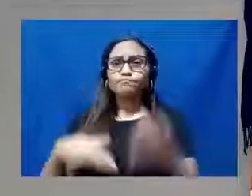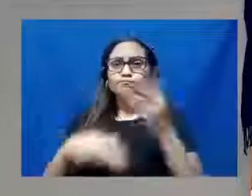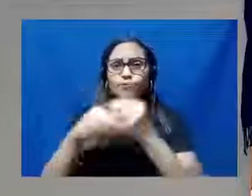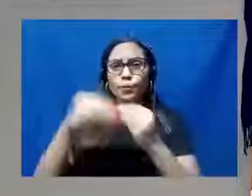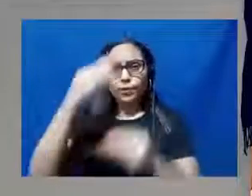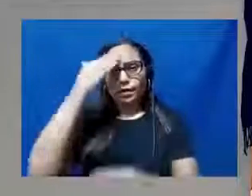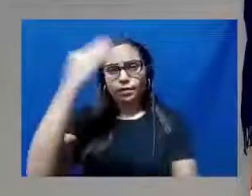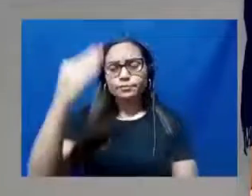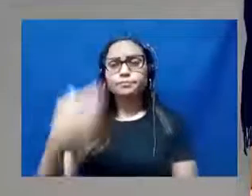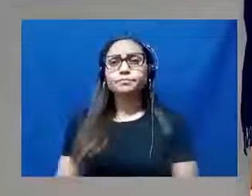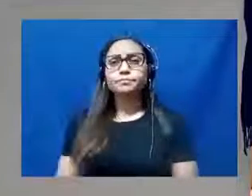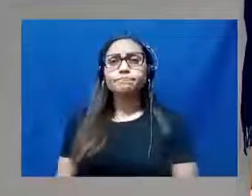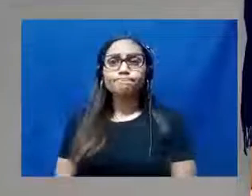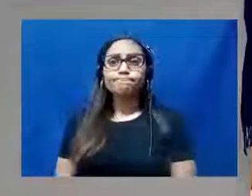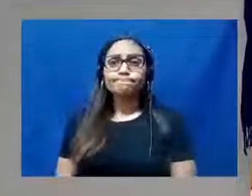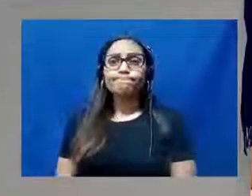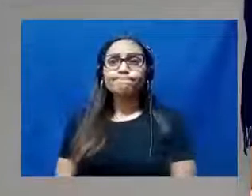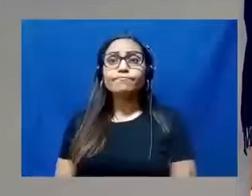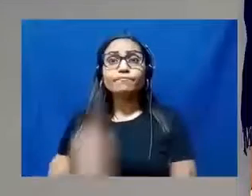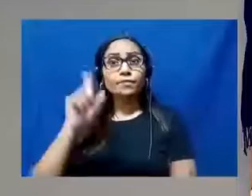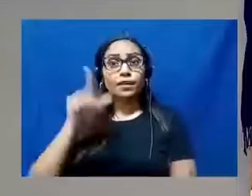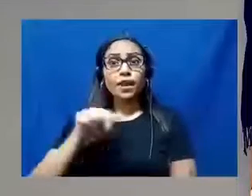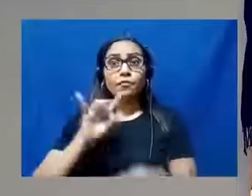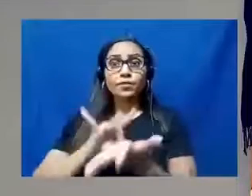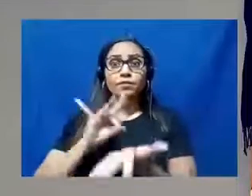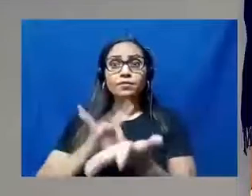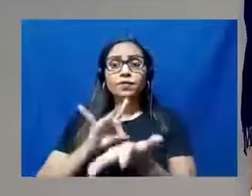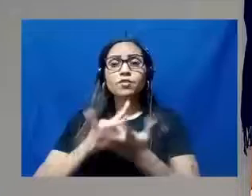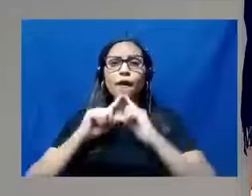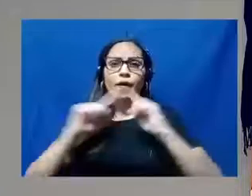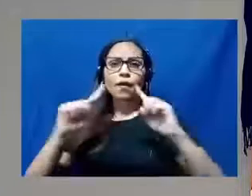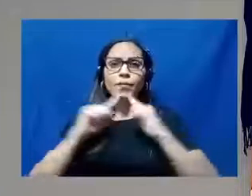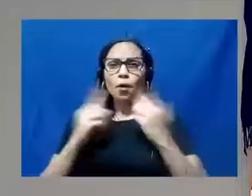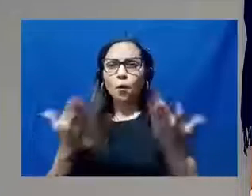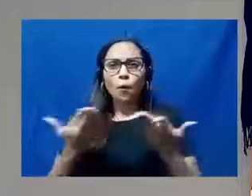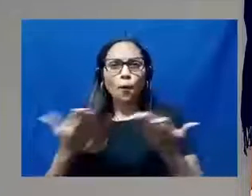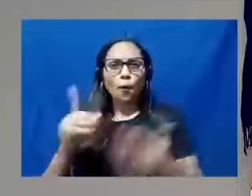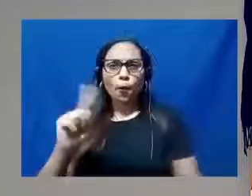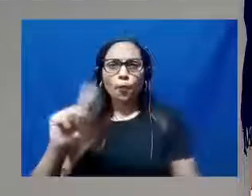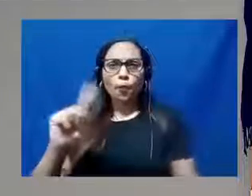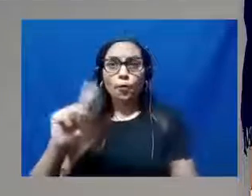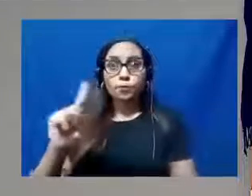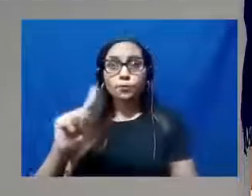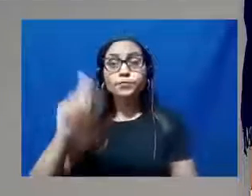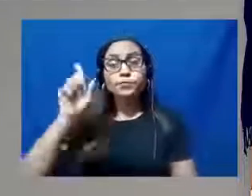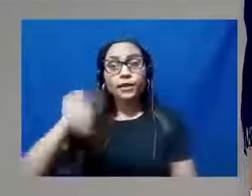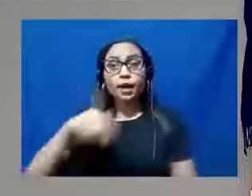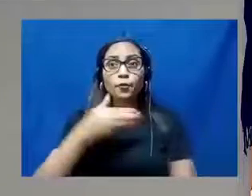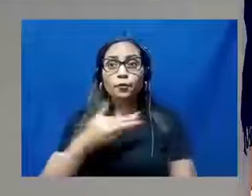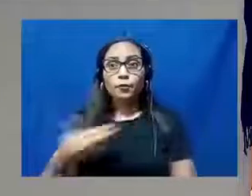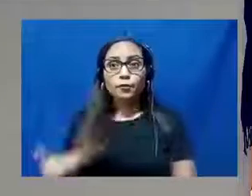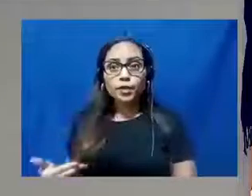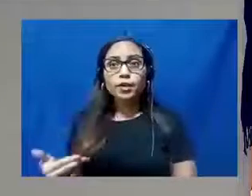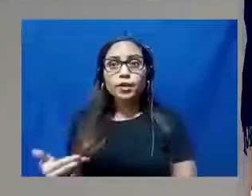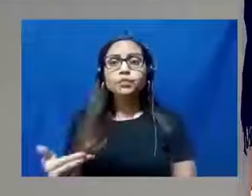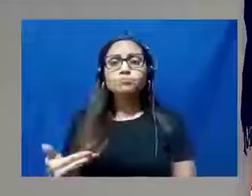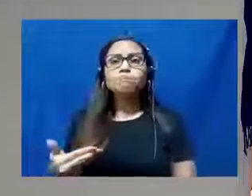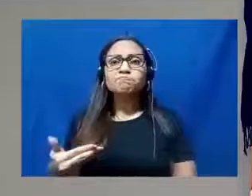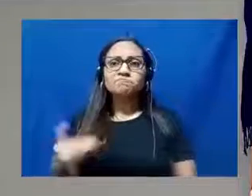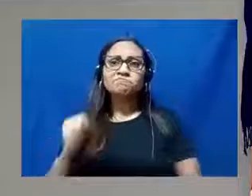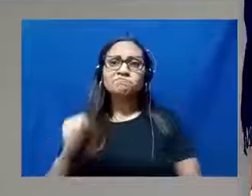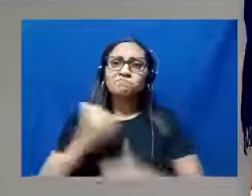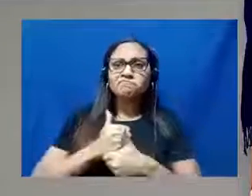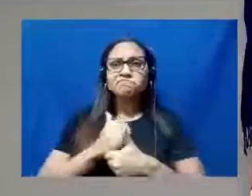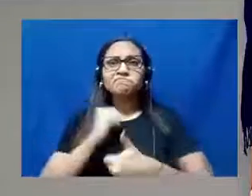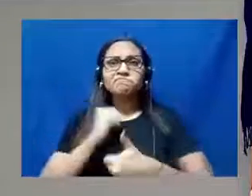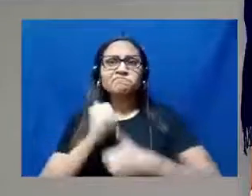Isso vem muito a calhar. Eu recebo essas reclamações, não é de hoje, de governo, entra governo, sai governo, e o